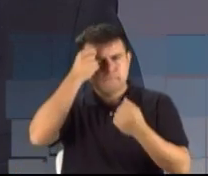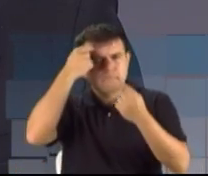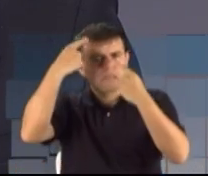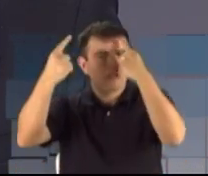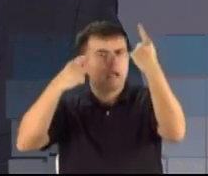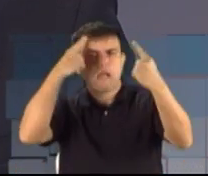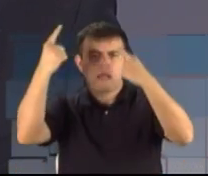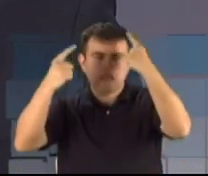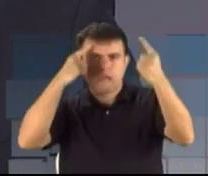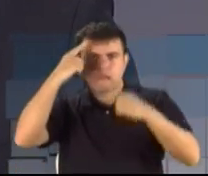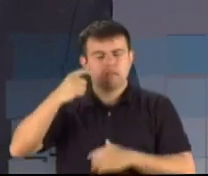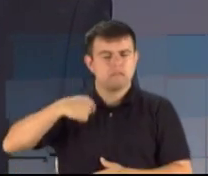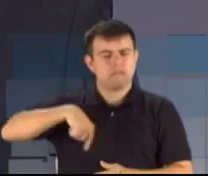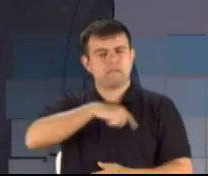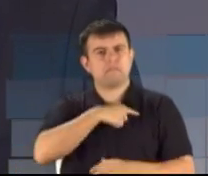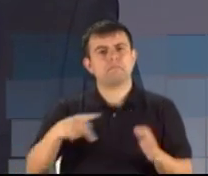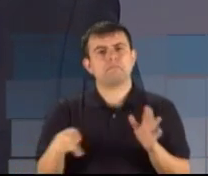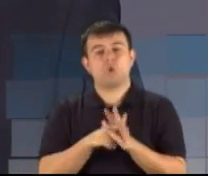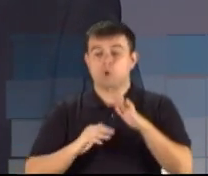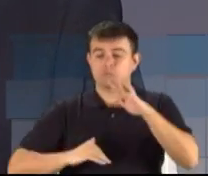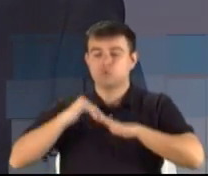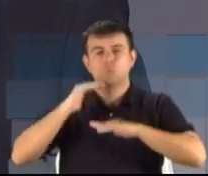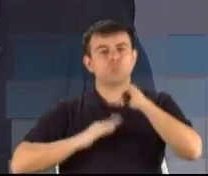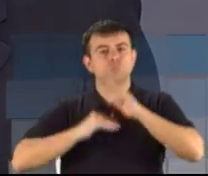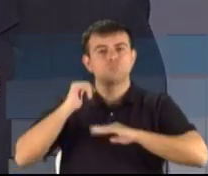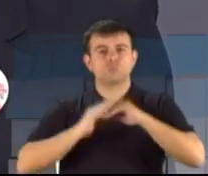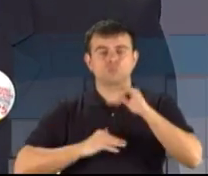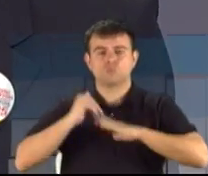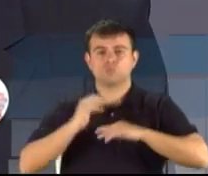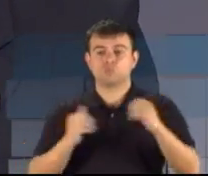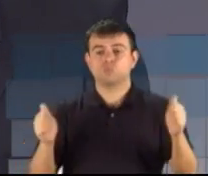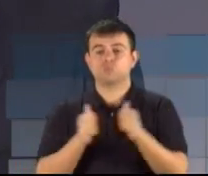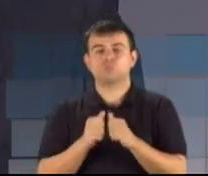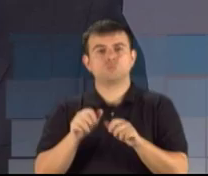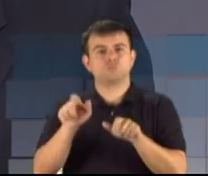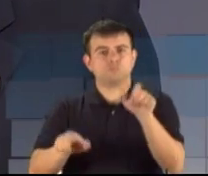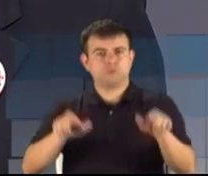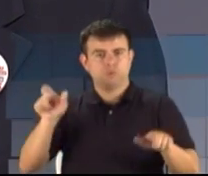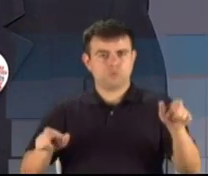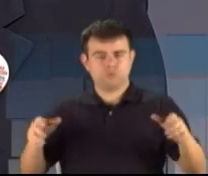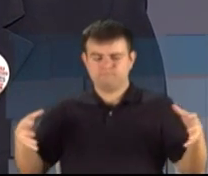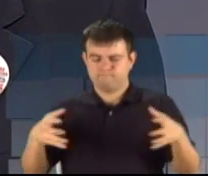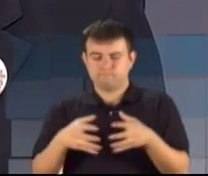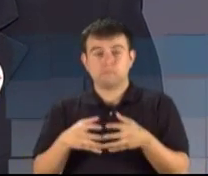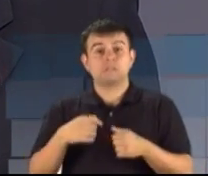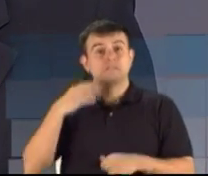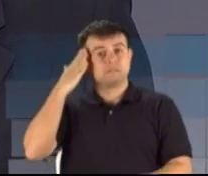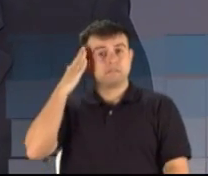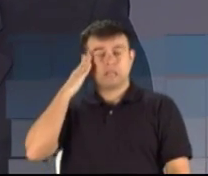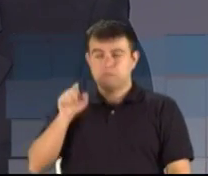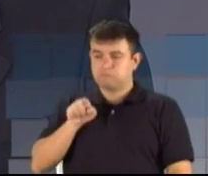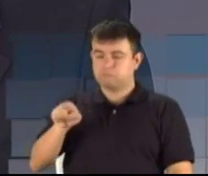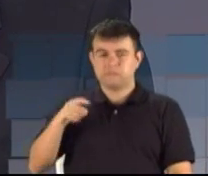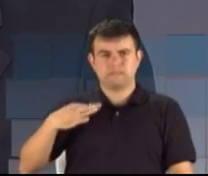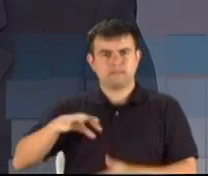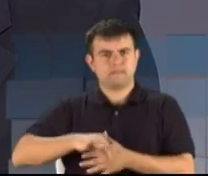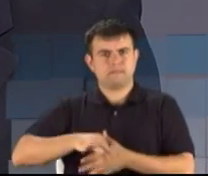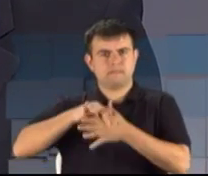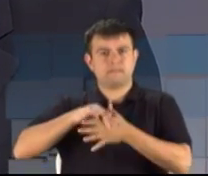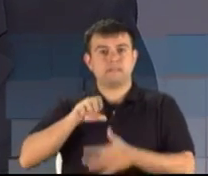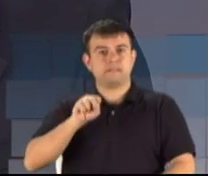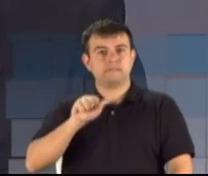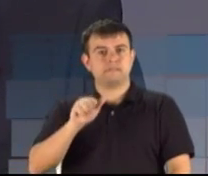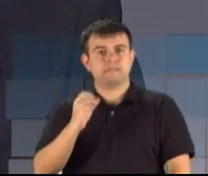numa construção coletiva, sabendo que o líder Sartori terá uma missão de